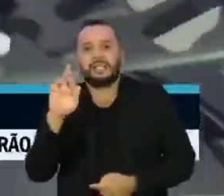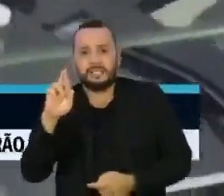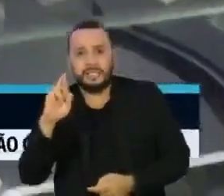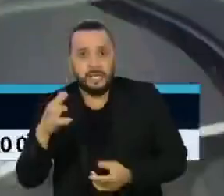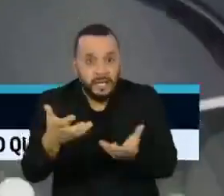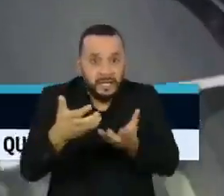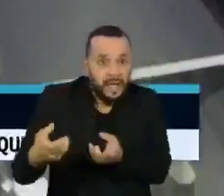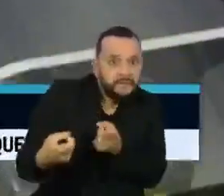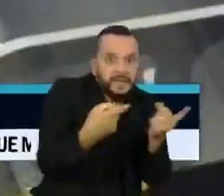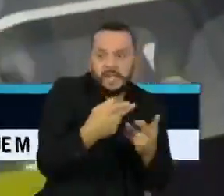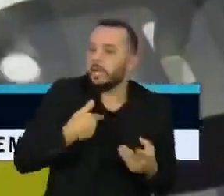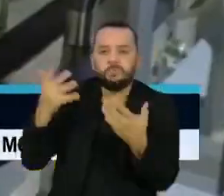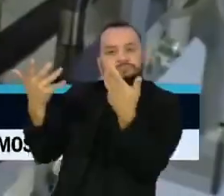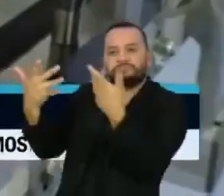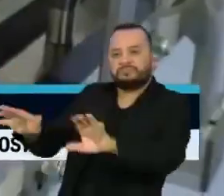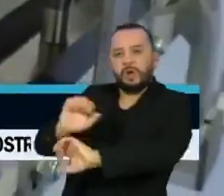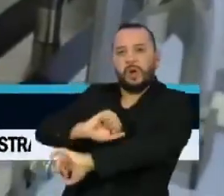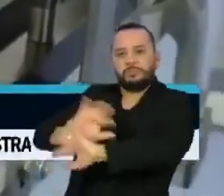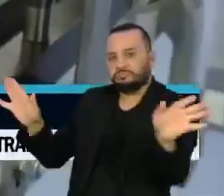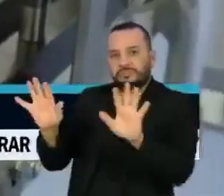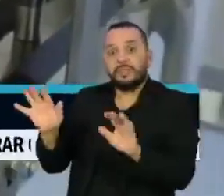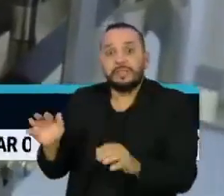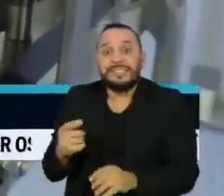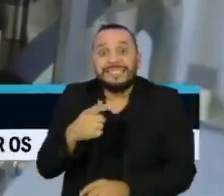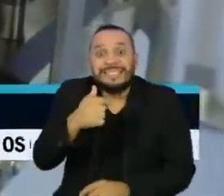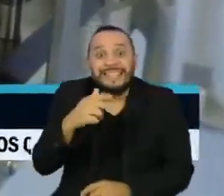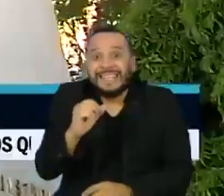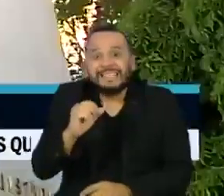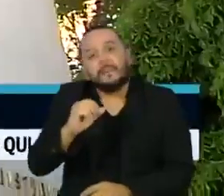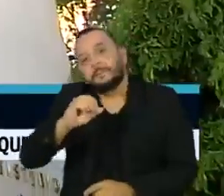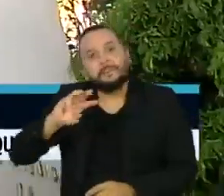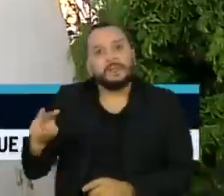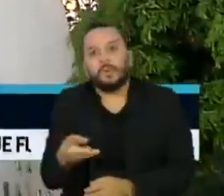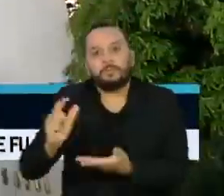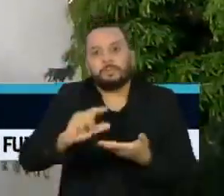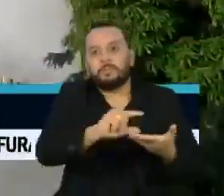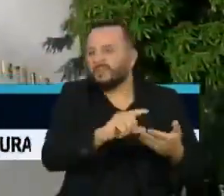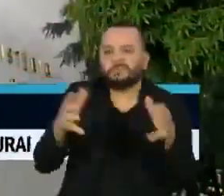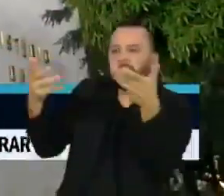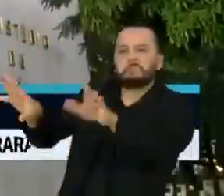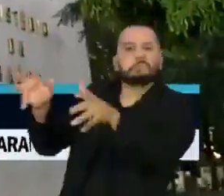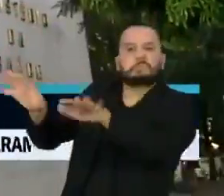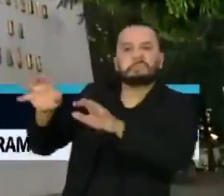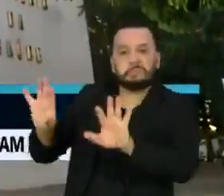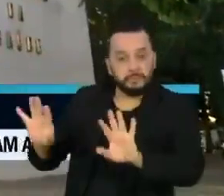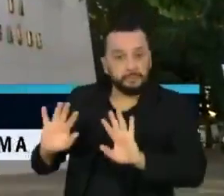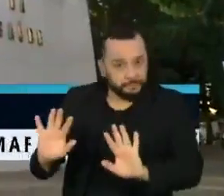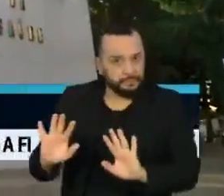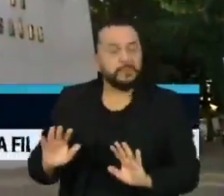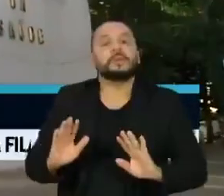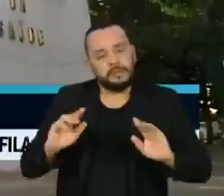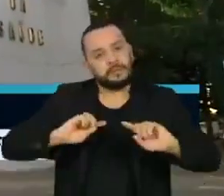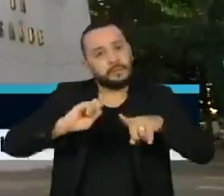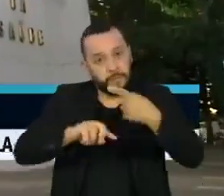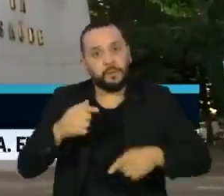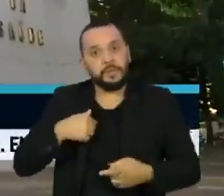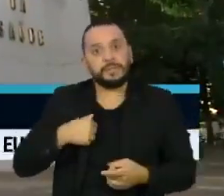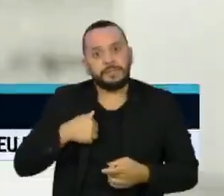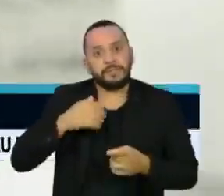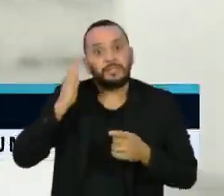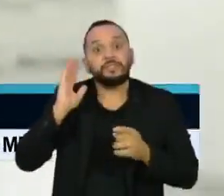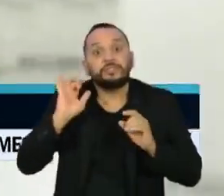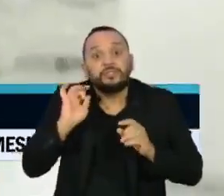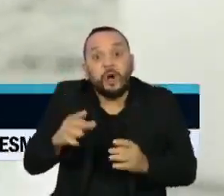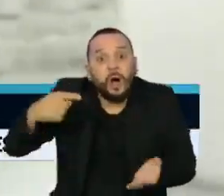passado, que previa a entrega de 70 milhões de doses. O Ministério da Saúde só oficializou o acordo na última sexta